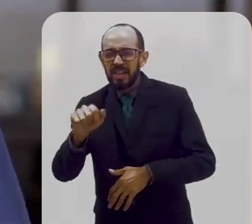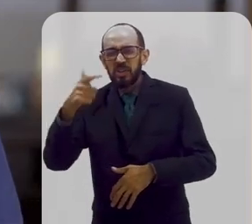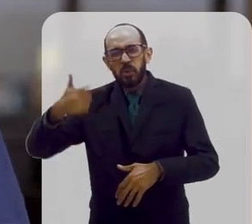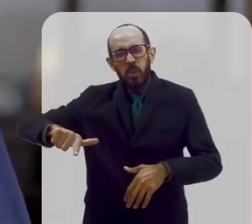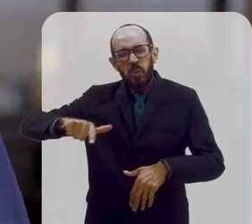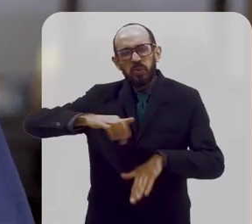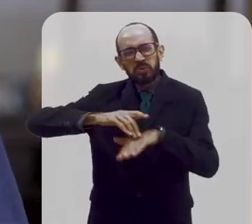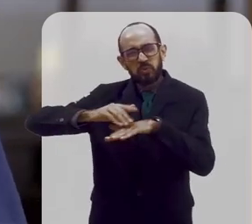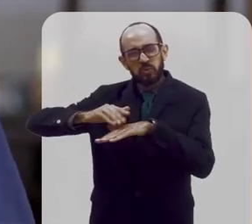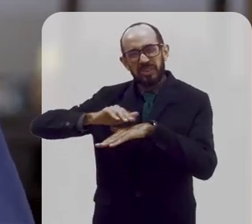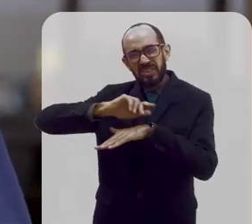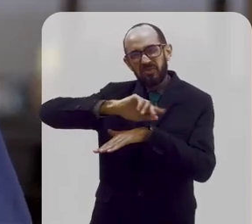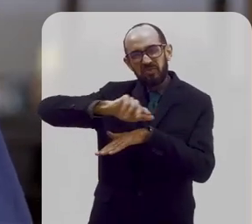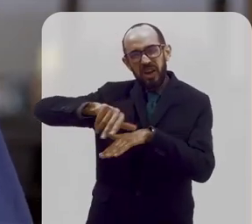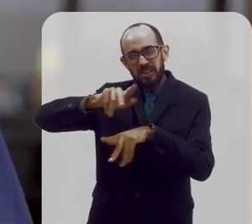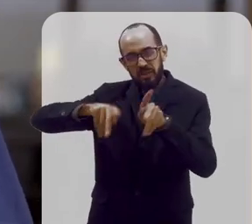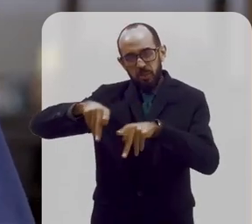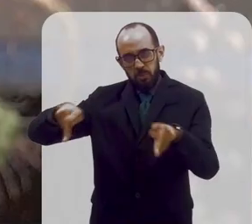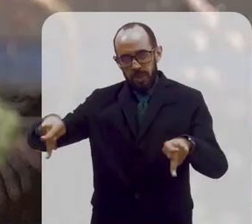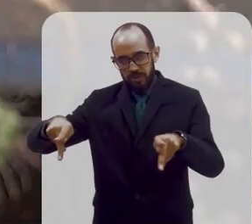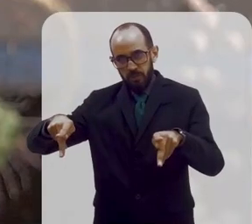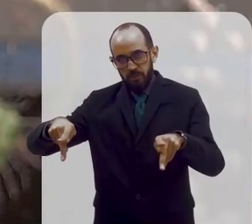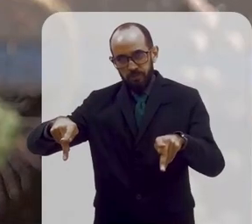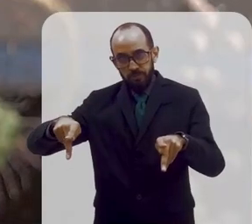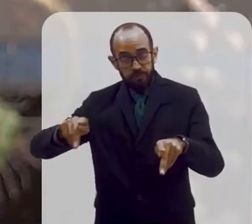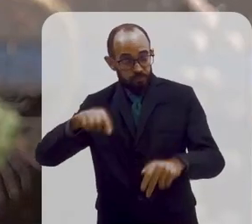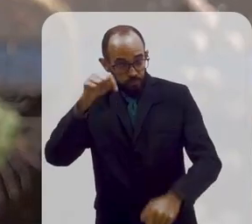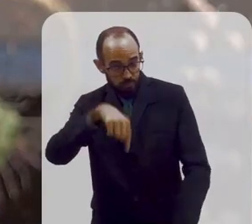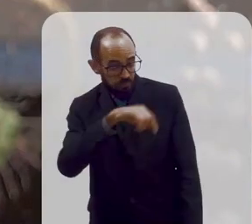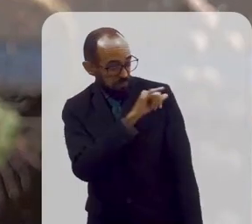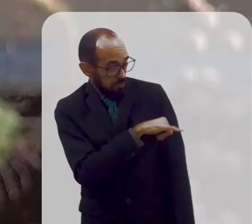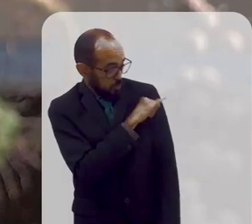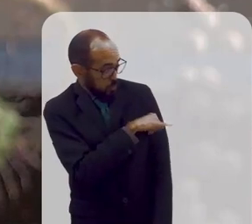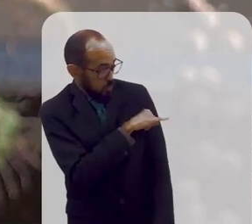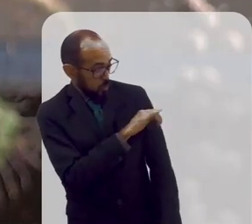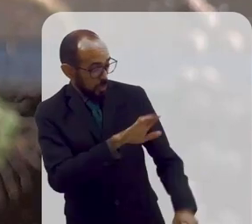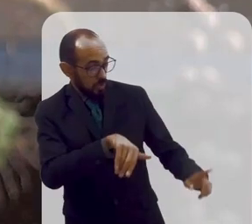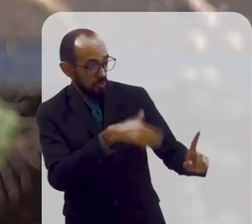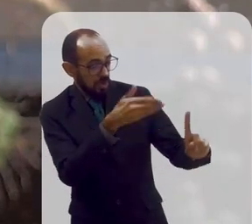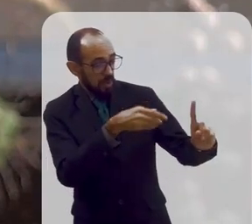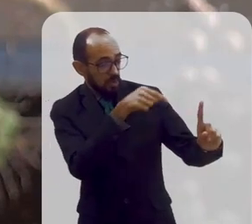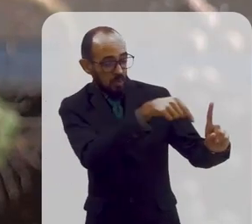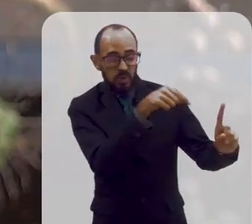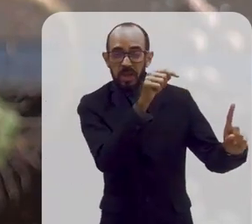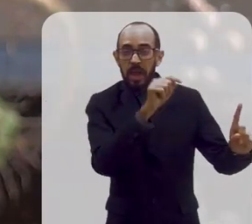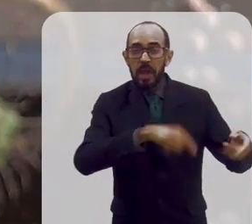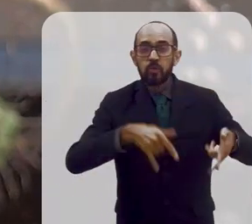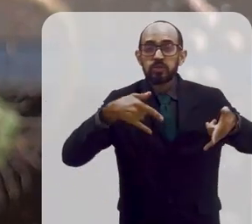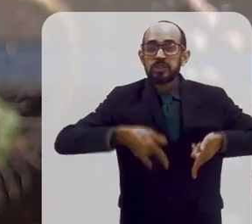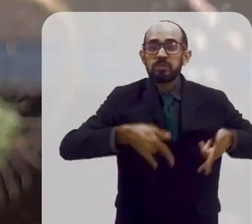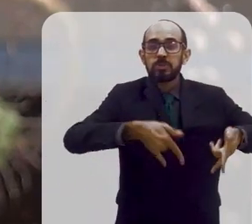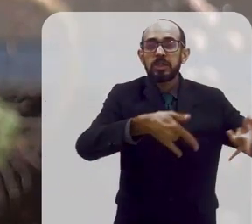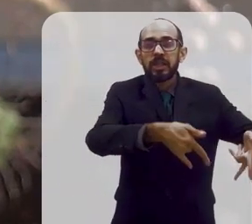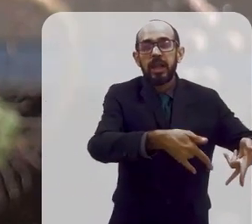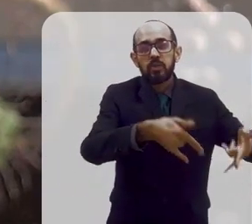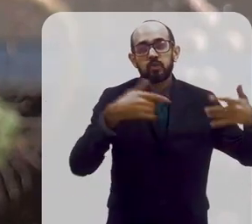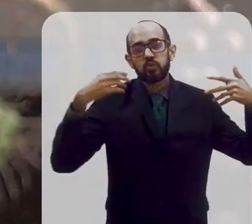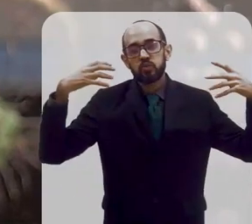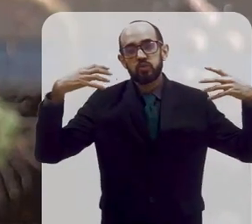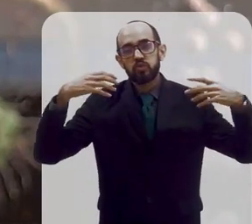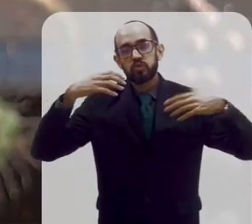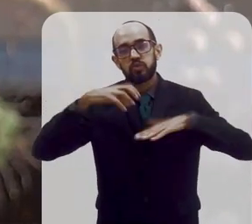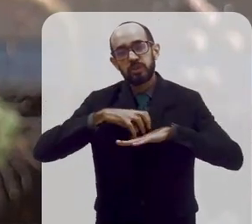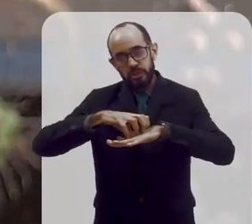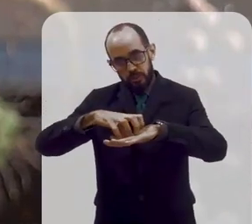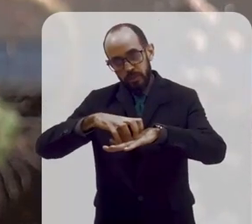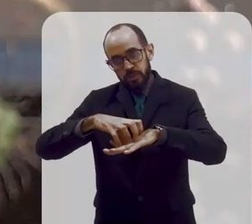doenças que assolavam a população carioca. O Rio de Janeiro era conhecido como o cemitério dos turistas. Era uma cidade inóspita